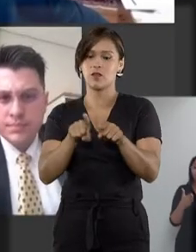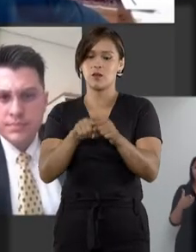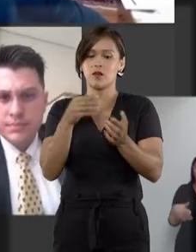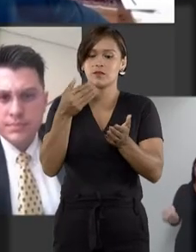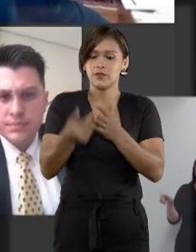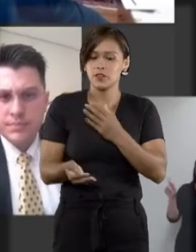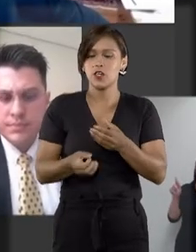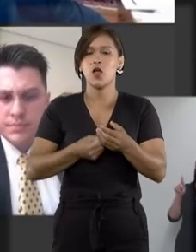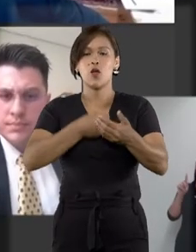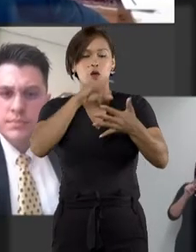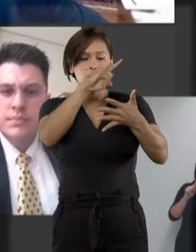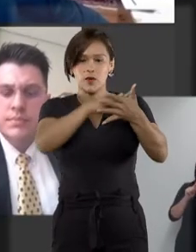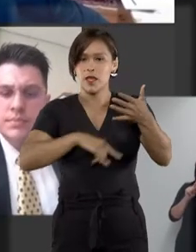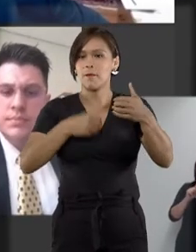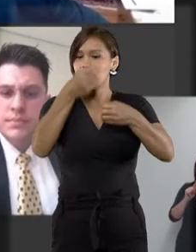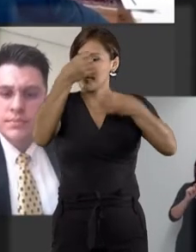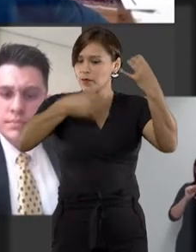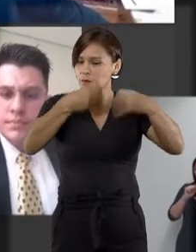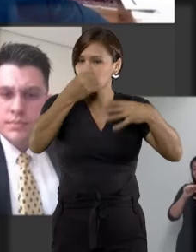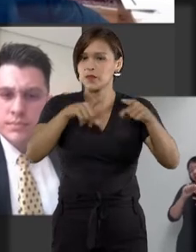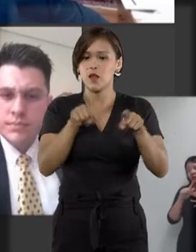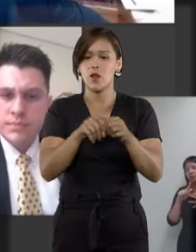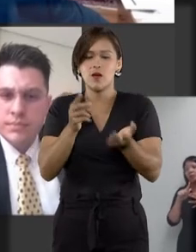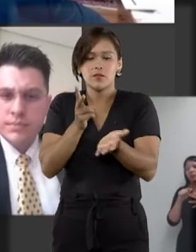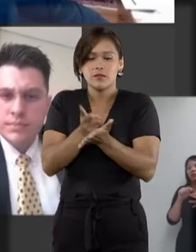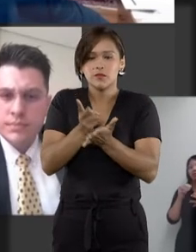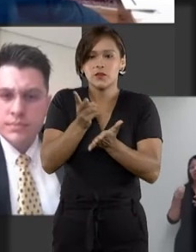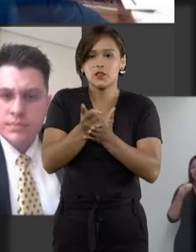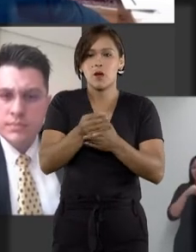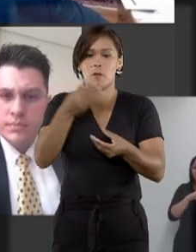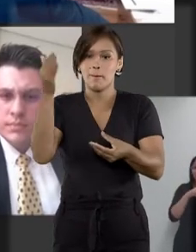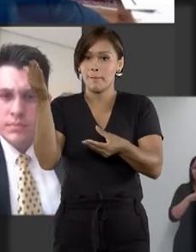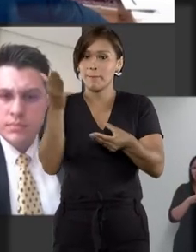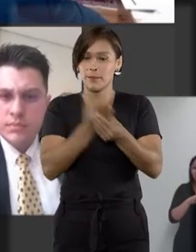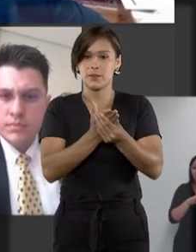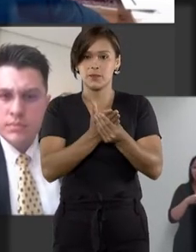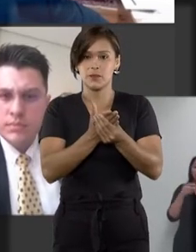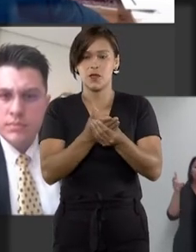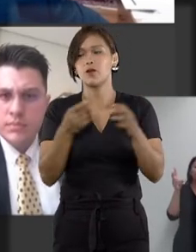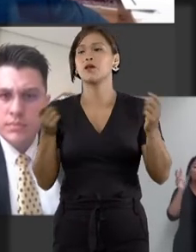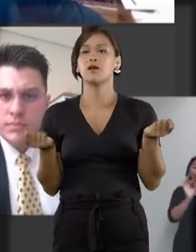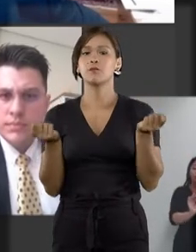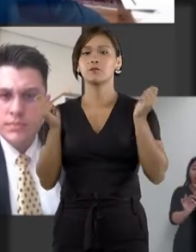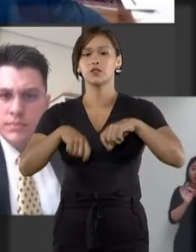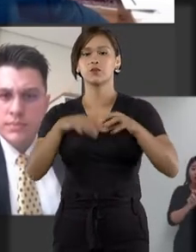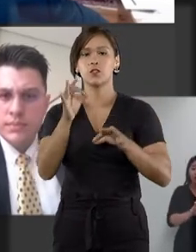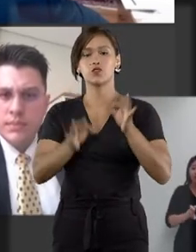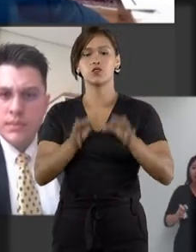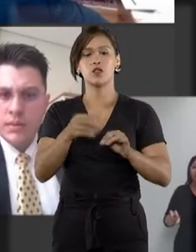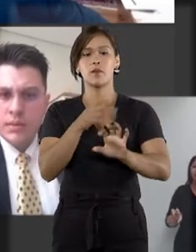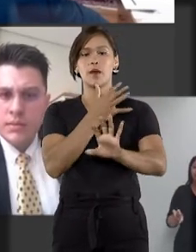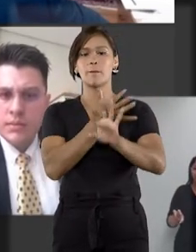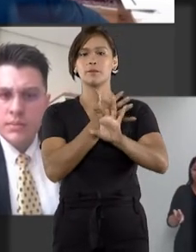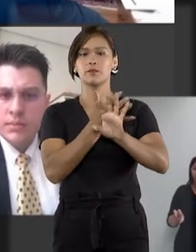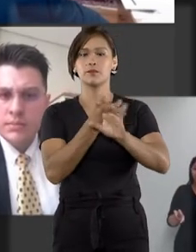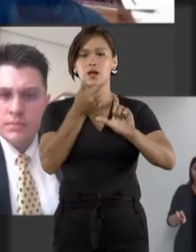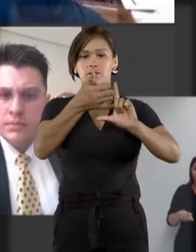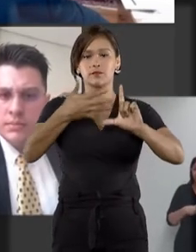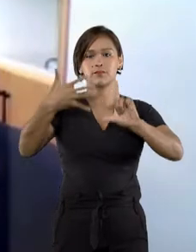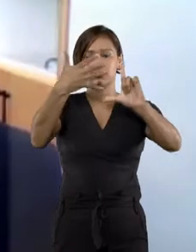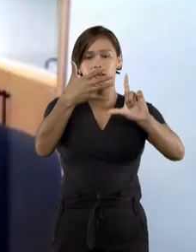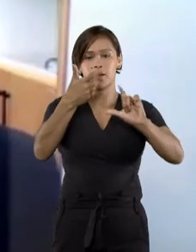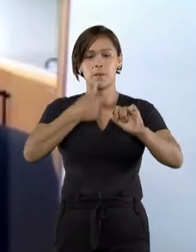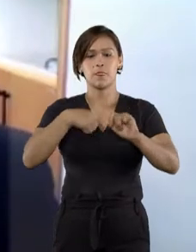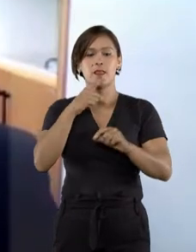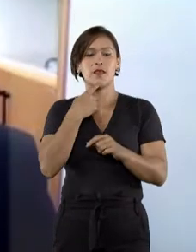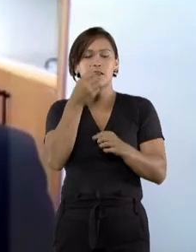também rejeitou embargos de declaração que questionavam o andamento do trâmite processual e a possibilidade de julgamento por videoconferência,